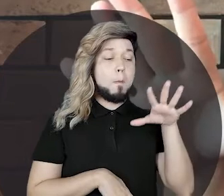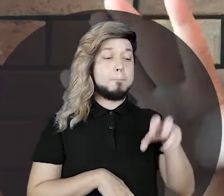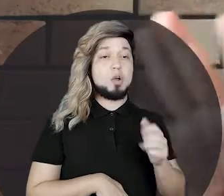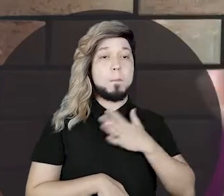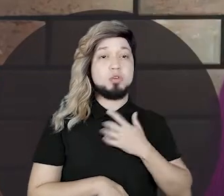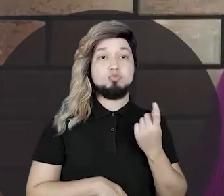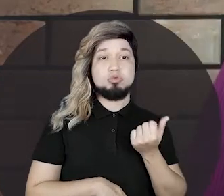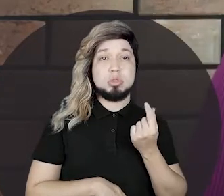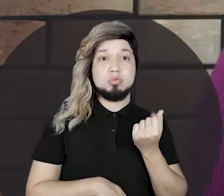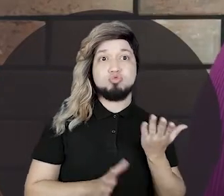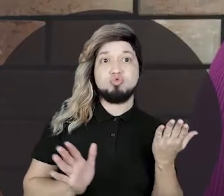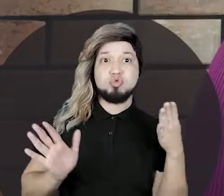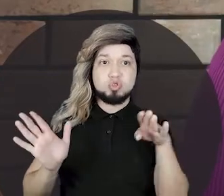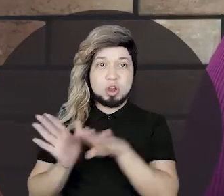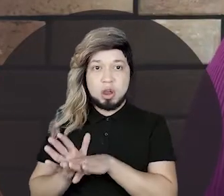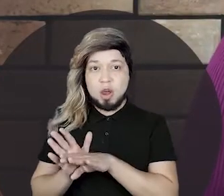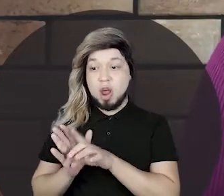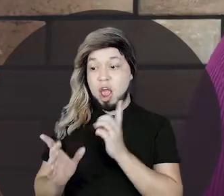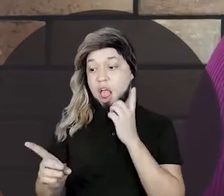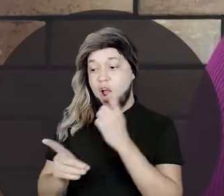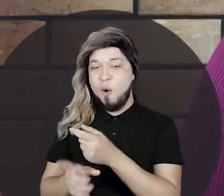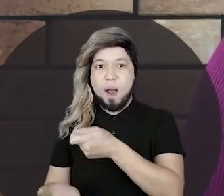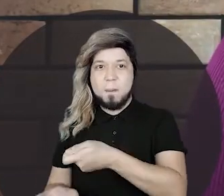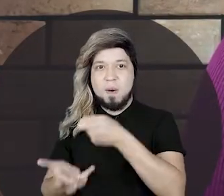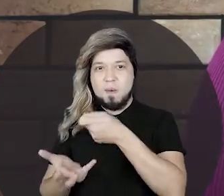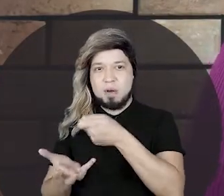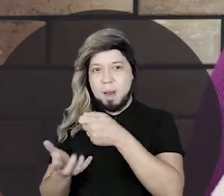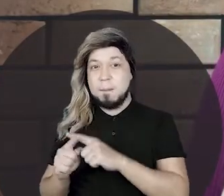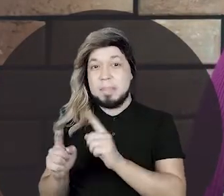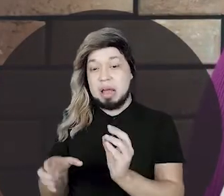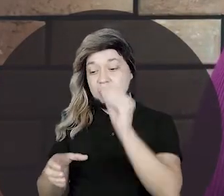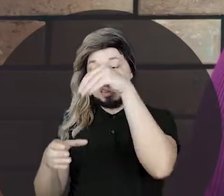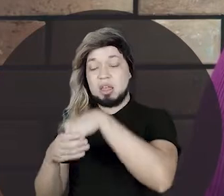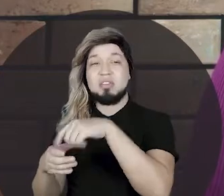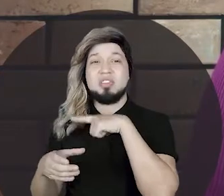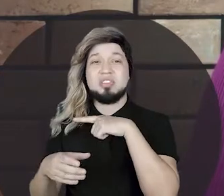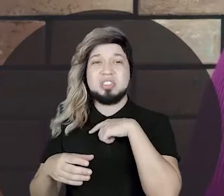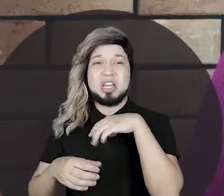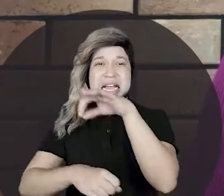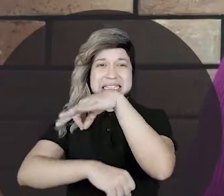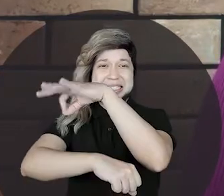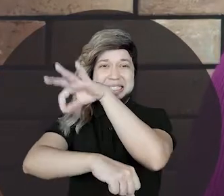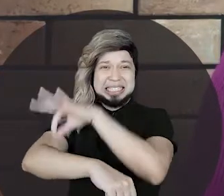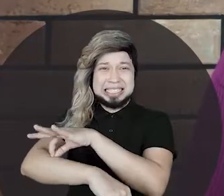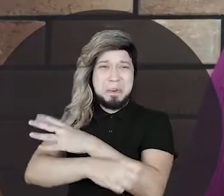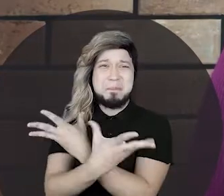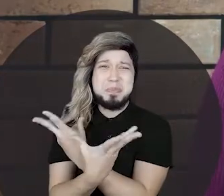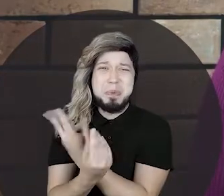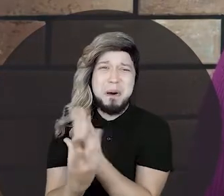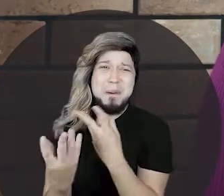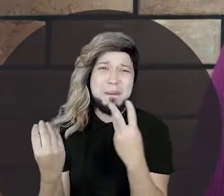dinheiro. Chegando lá, ele encontrou a bolsa. Só que dentro da bolsa, tinha um monte de